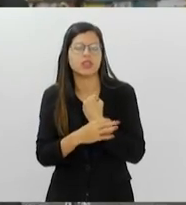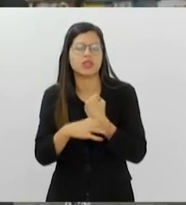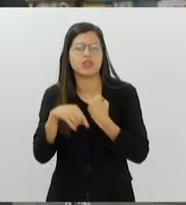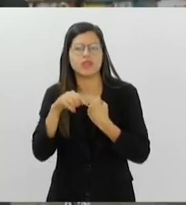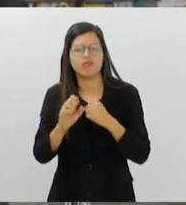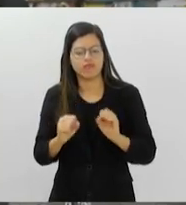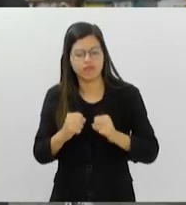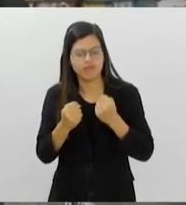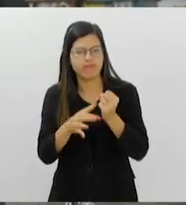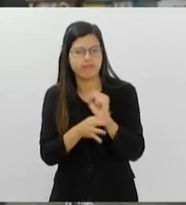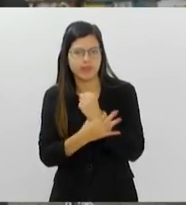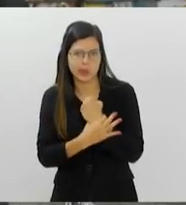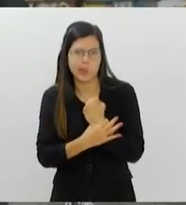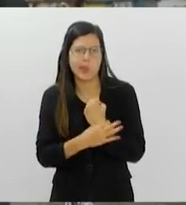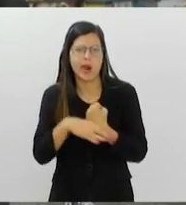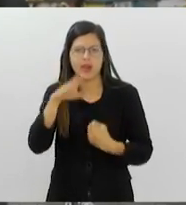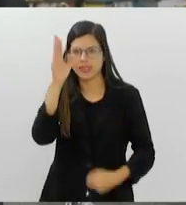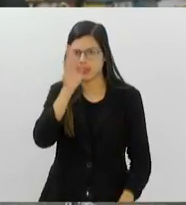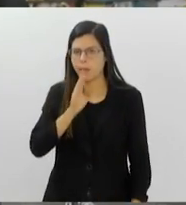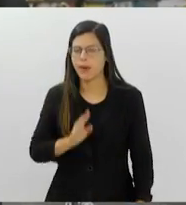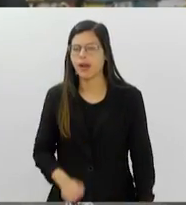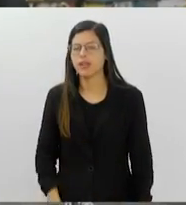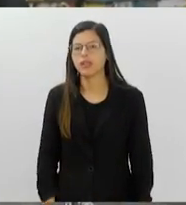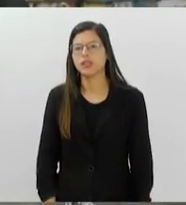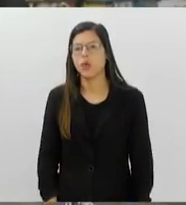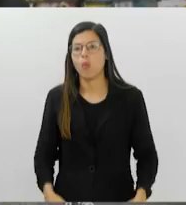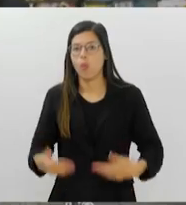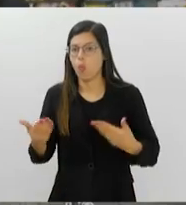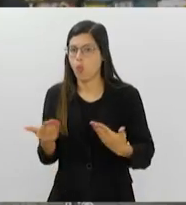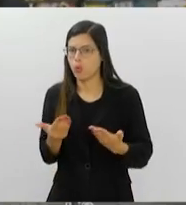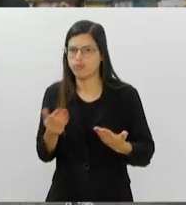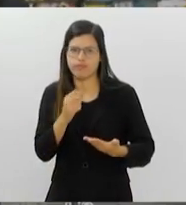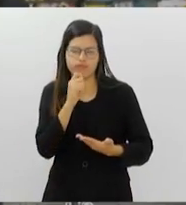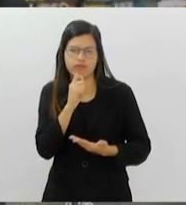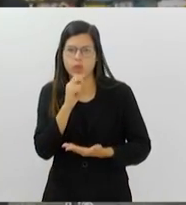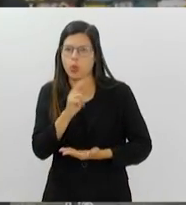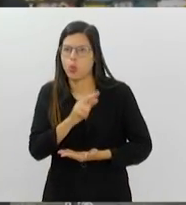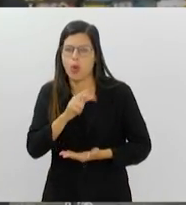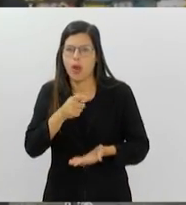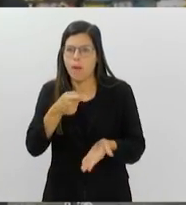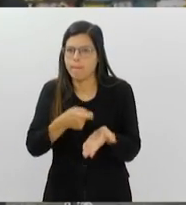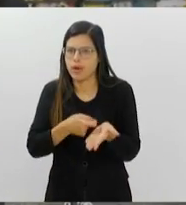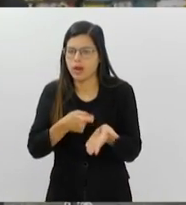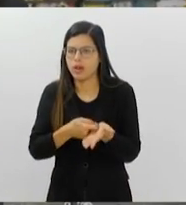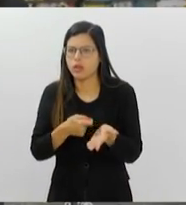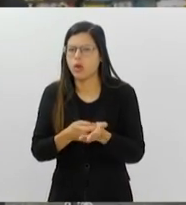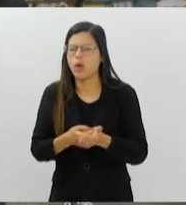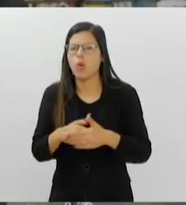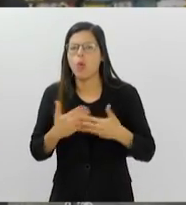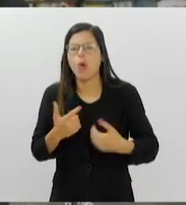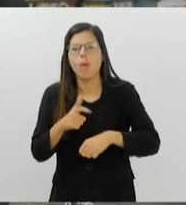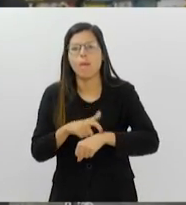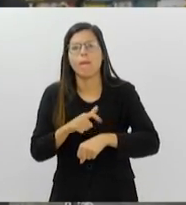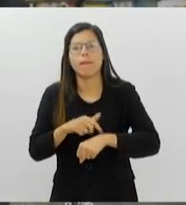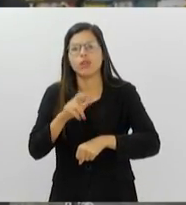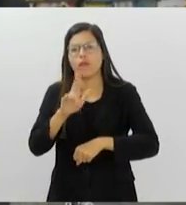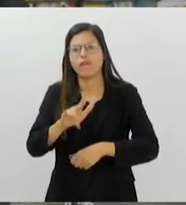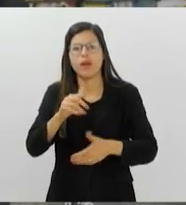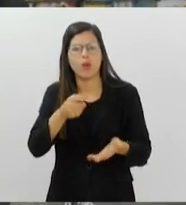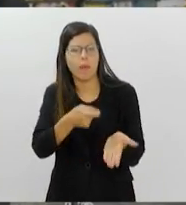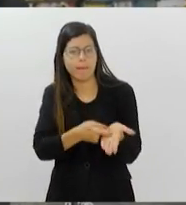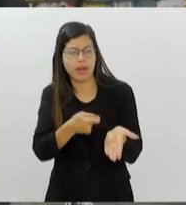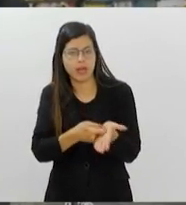nacional. Hoje, não é obrigatório ainda essa carteira de identidade nacional. A partir de que momento ela se torna obrigatória?